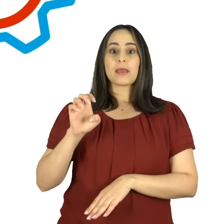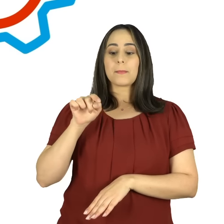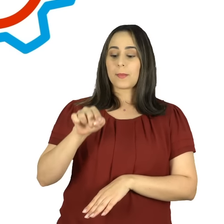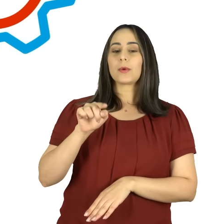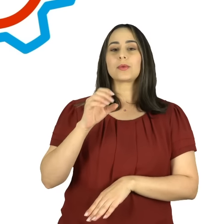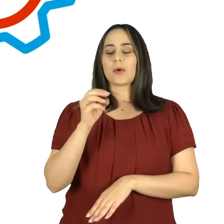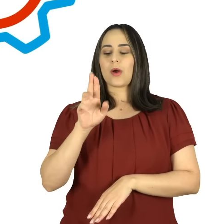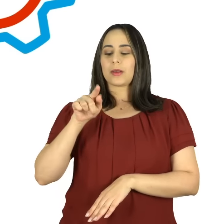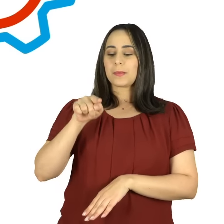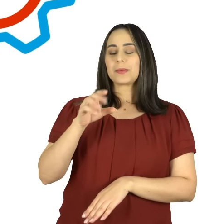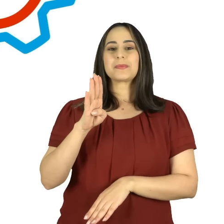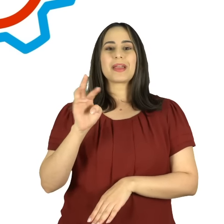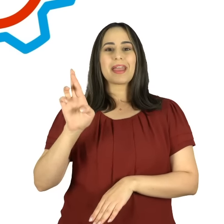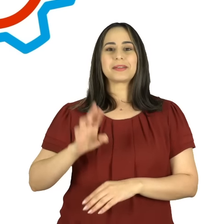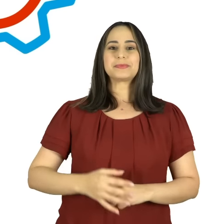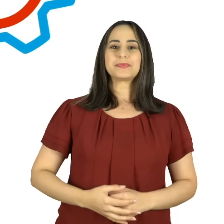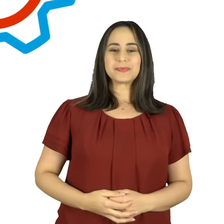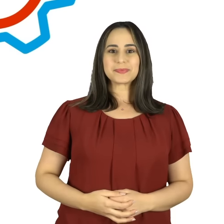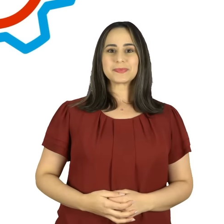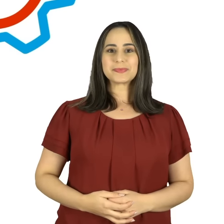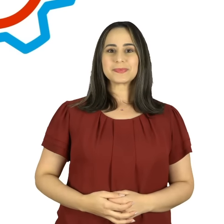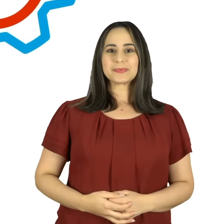.one.org.br